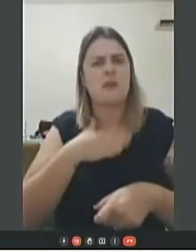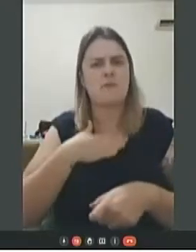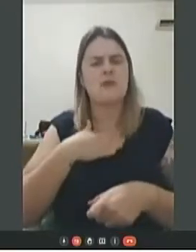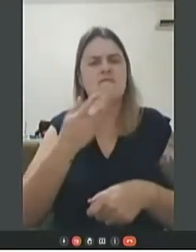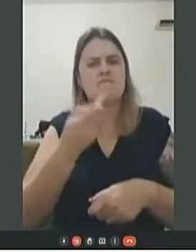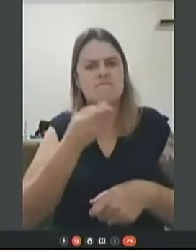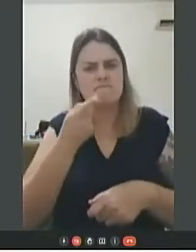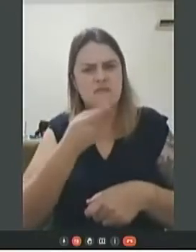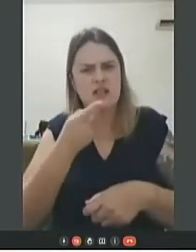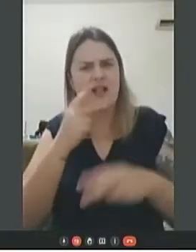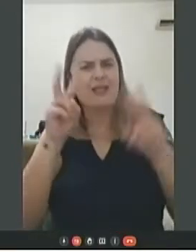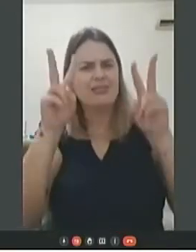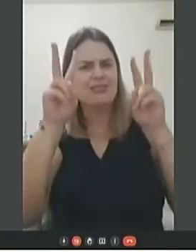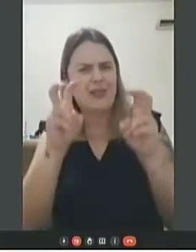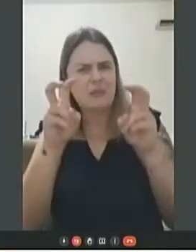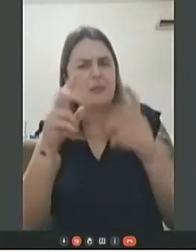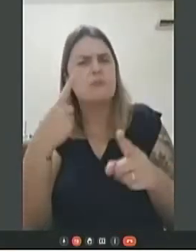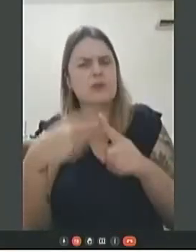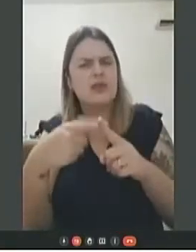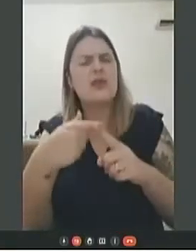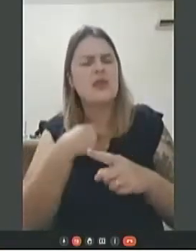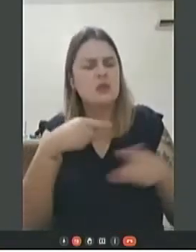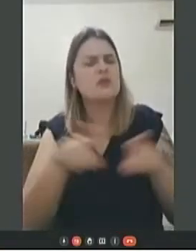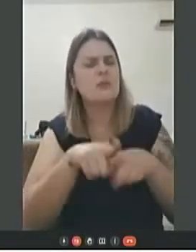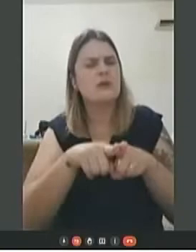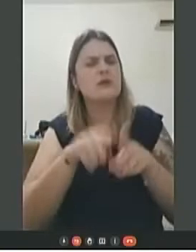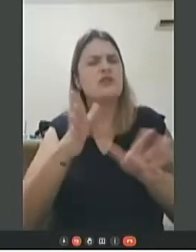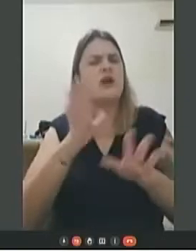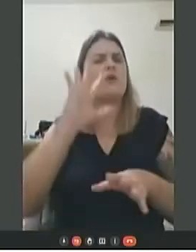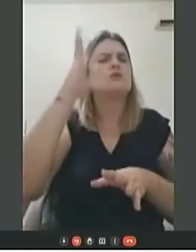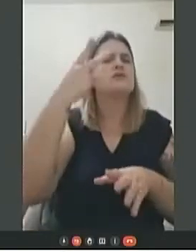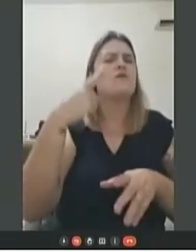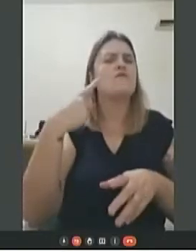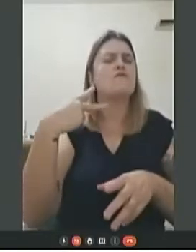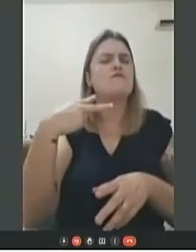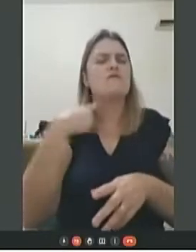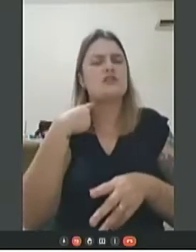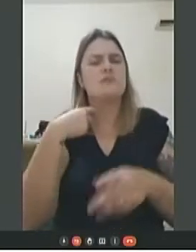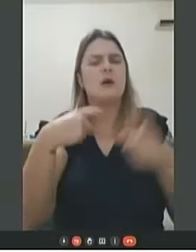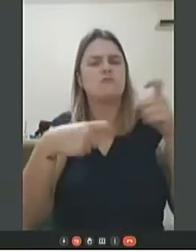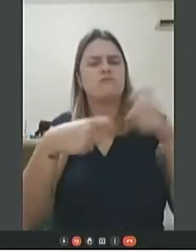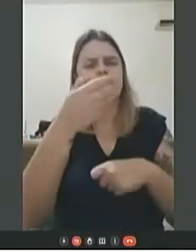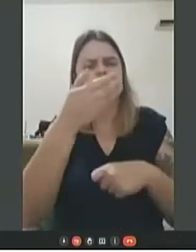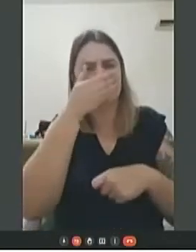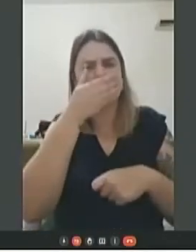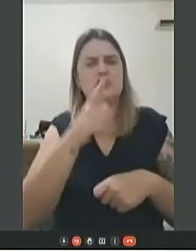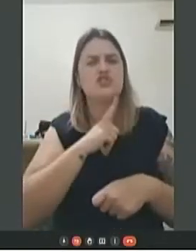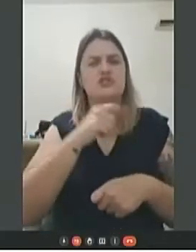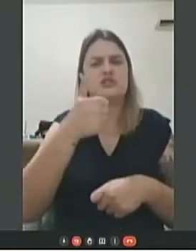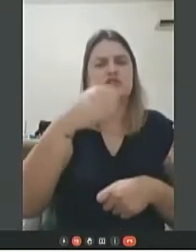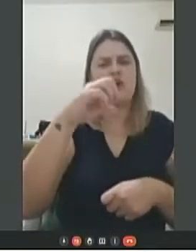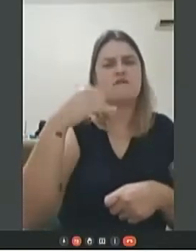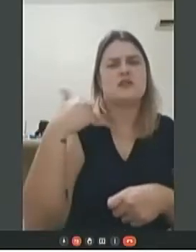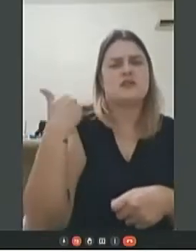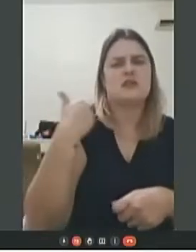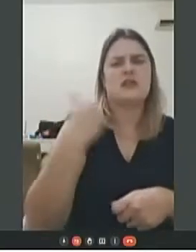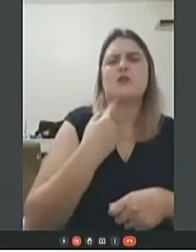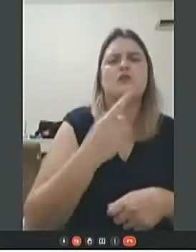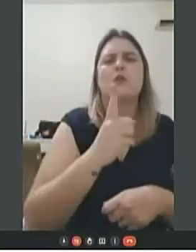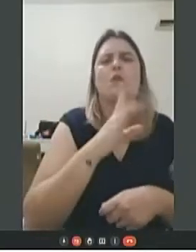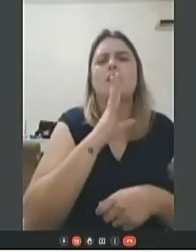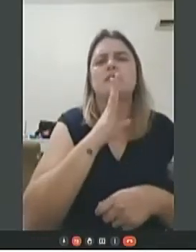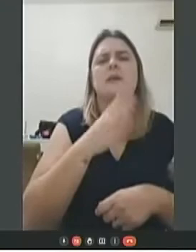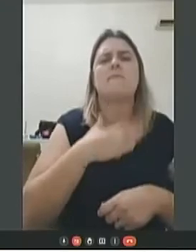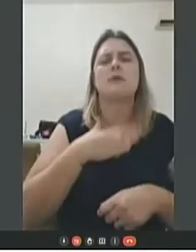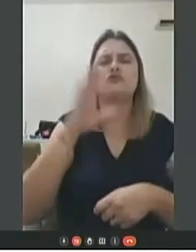assunto, porque eu fui vítima de estupro aos 19 anos, não conhecia nada naquela época dos meus direitos,